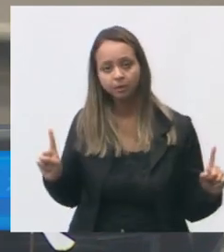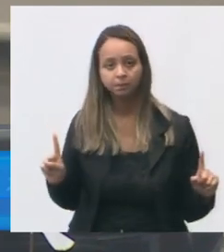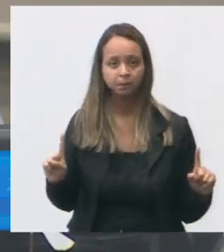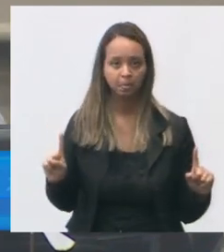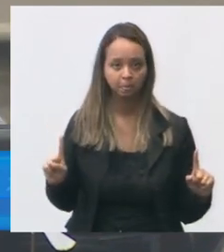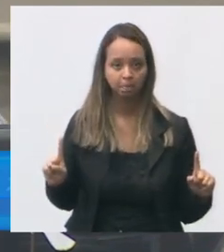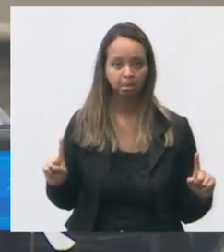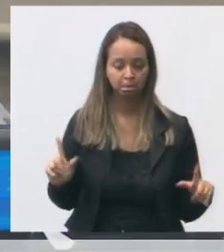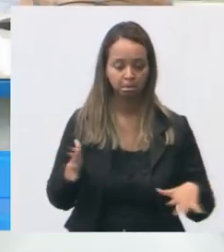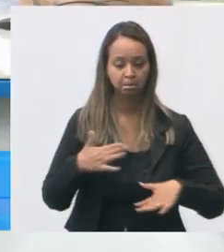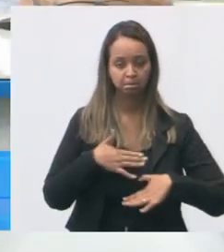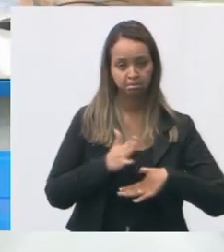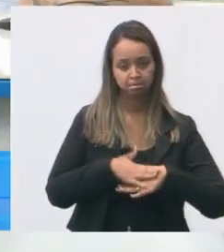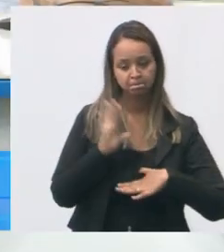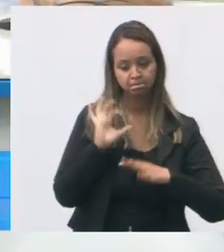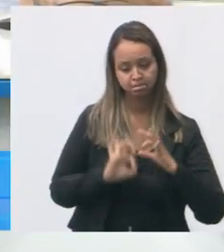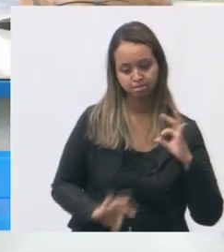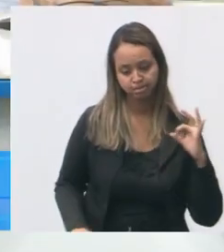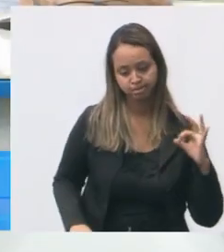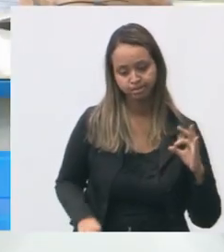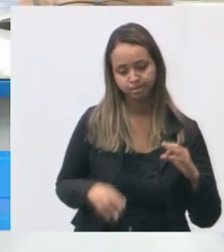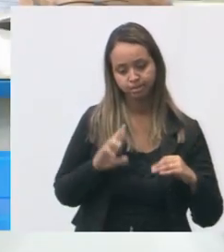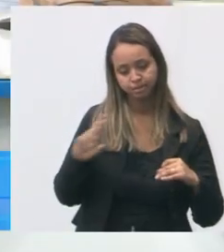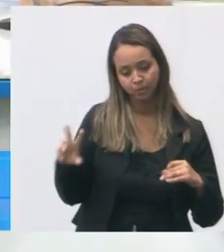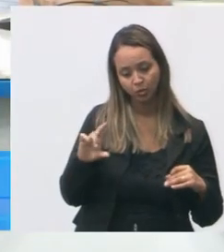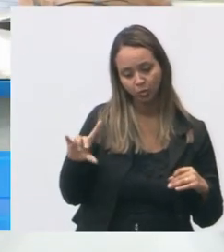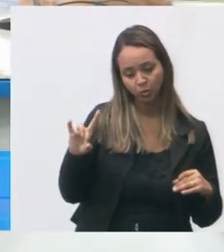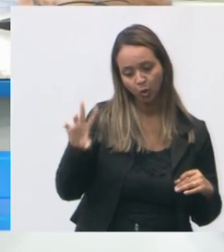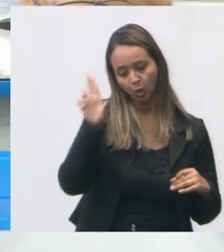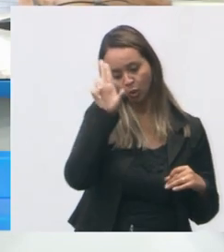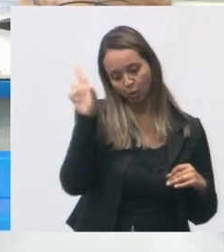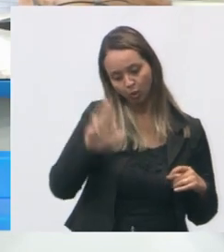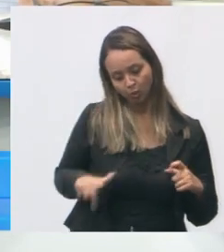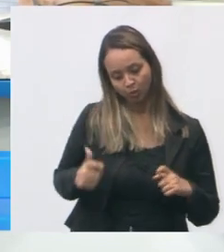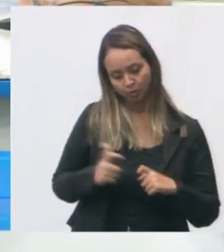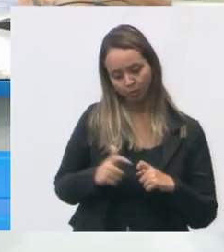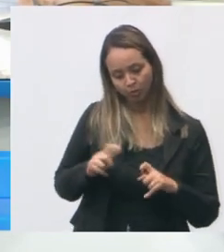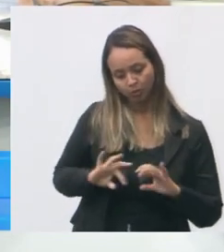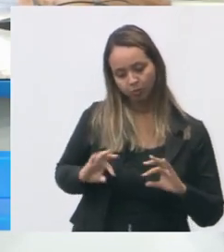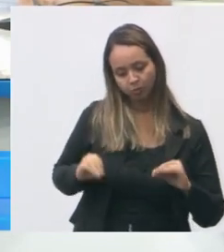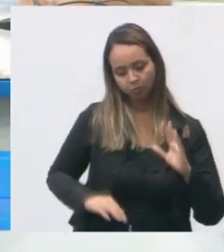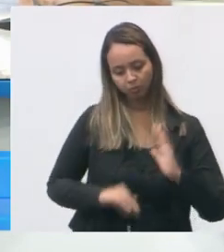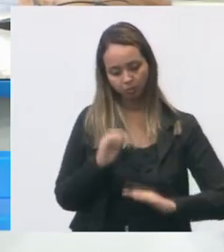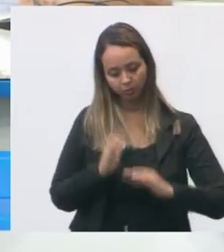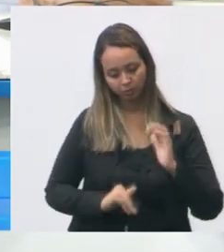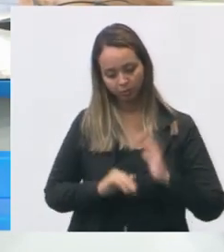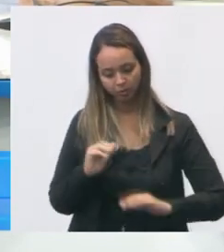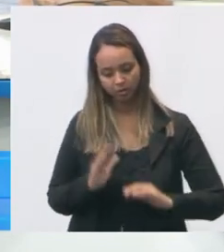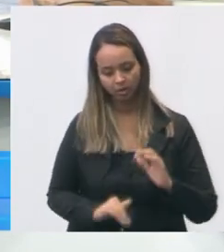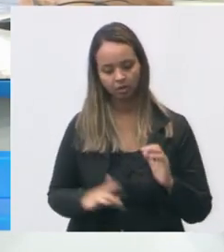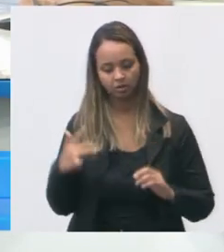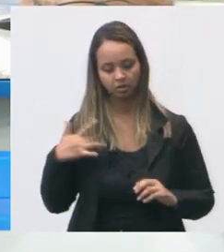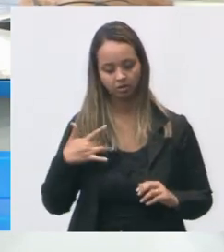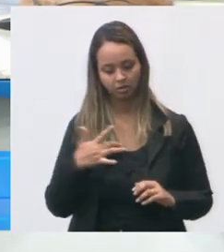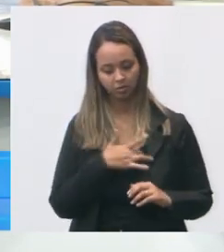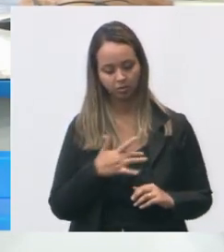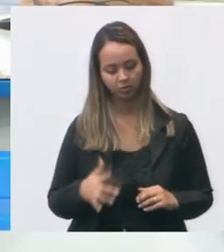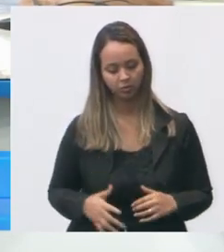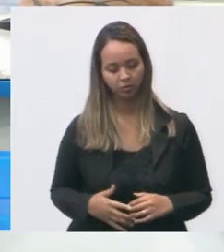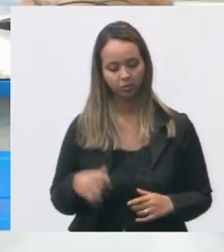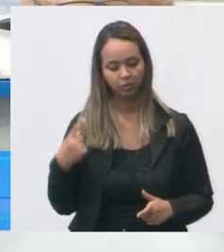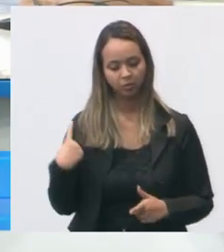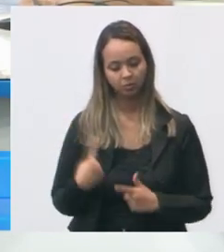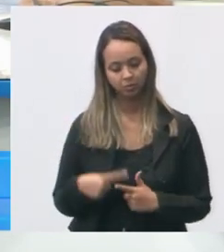ampliou para que colocasse não só o nome do médico todos os profissionais da saúde ausentes porque aí você tem